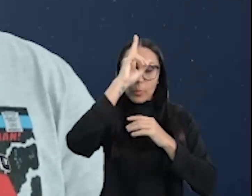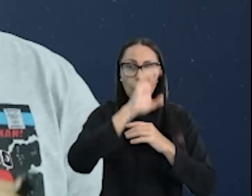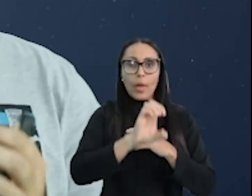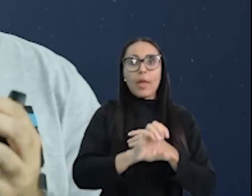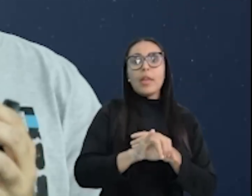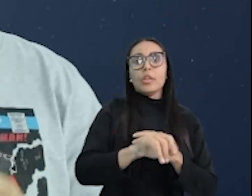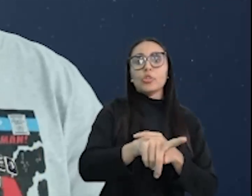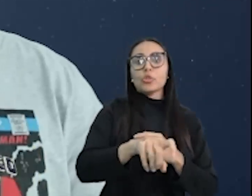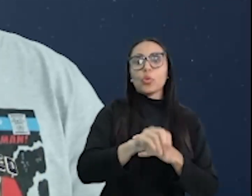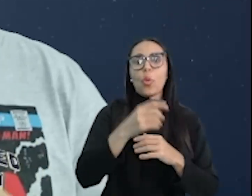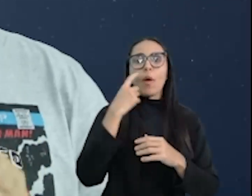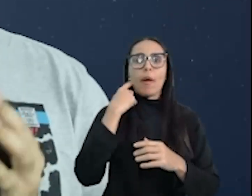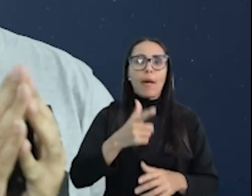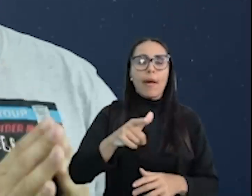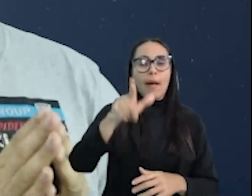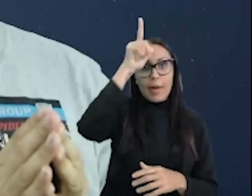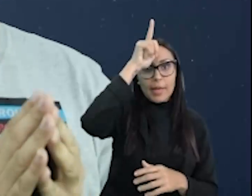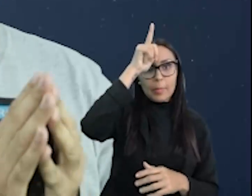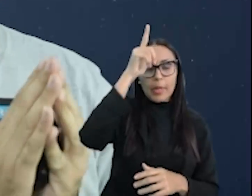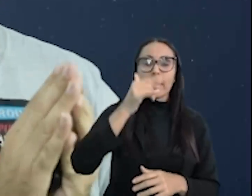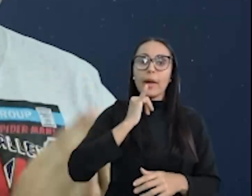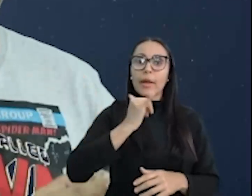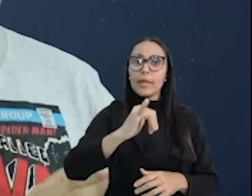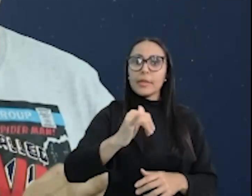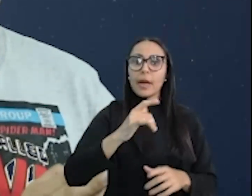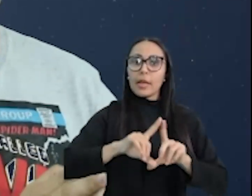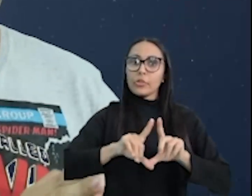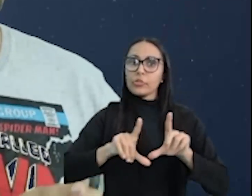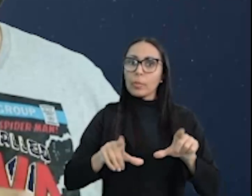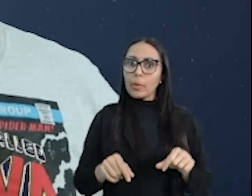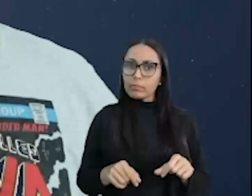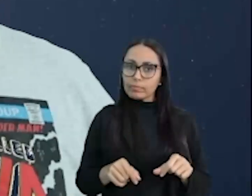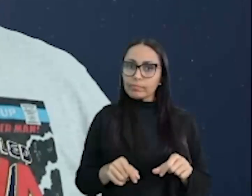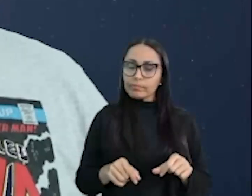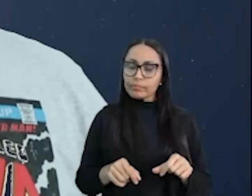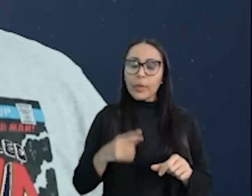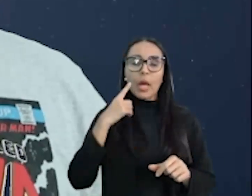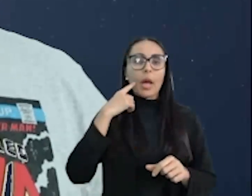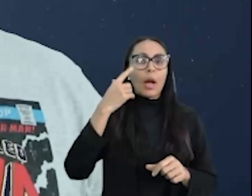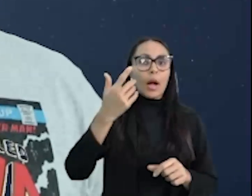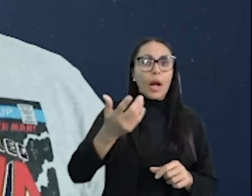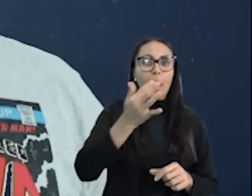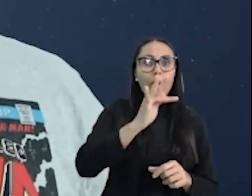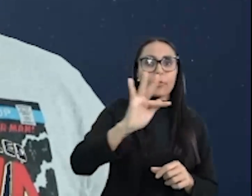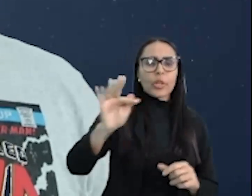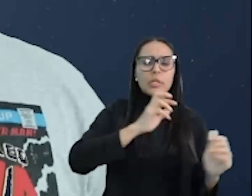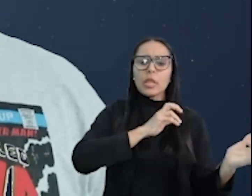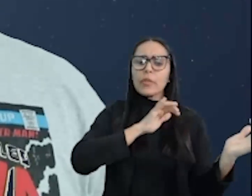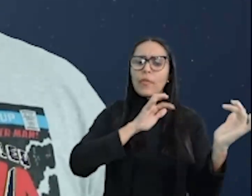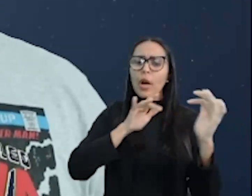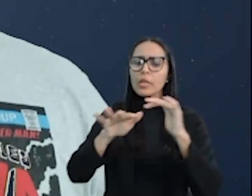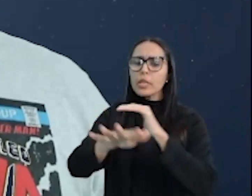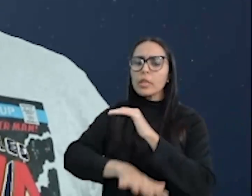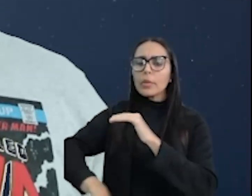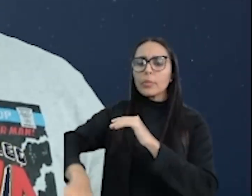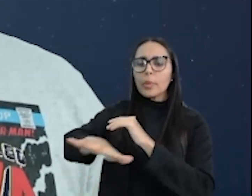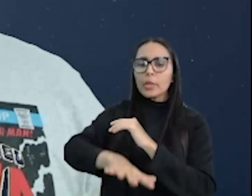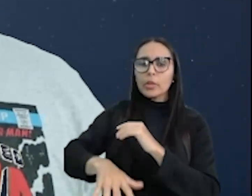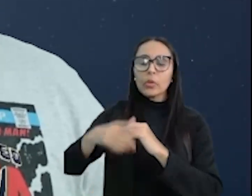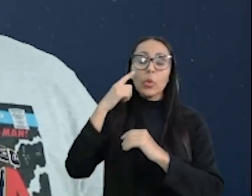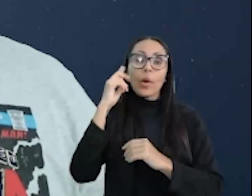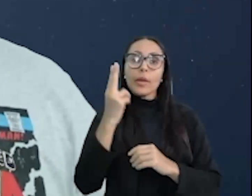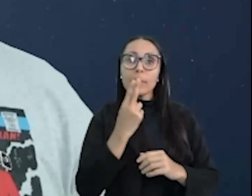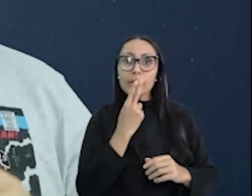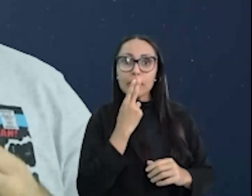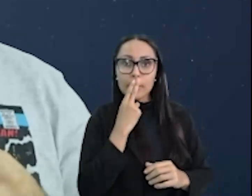eixo, Alemanha, Itália e Japão. A França é invadida nesse período e